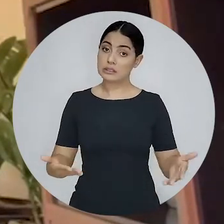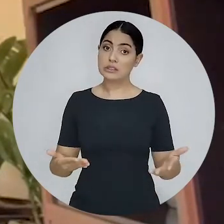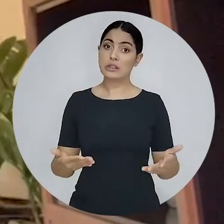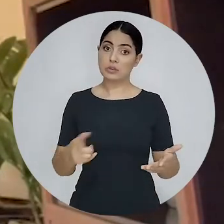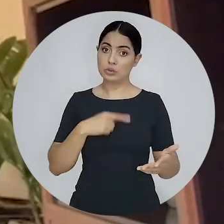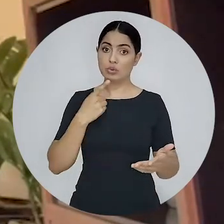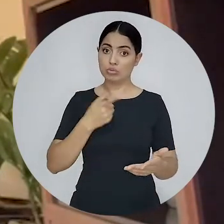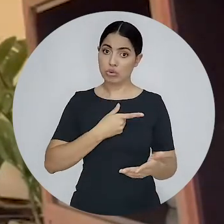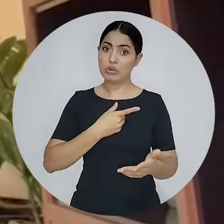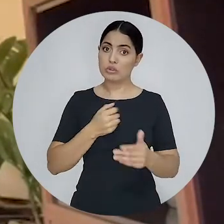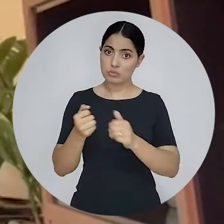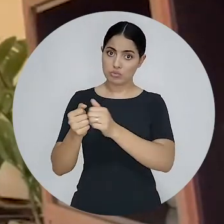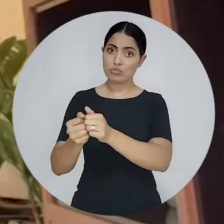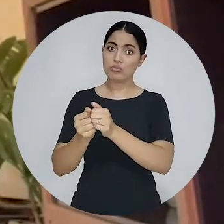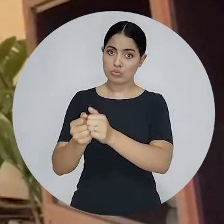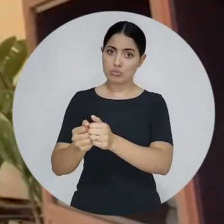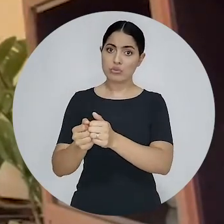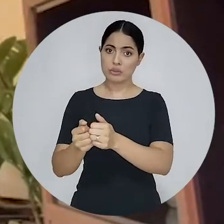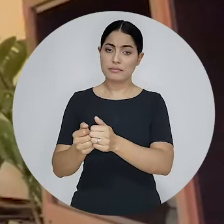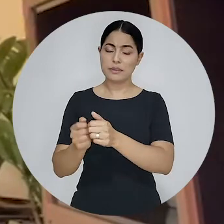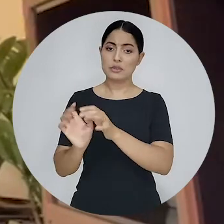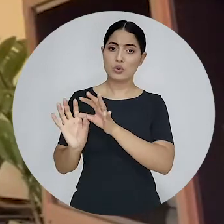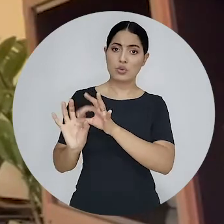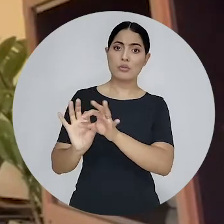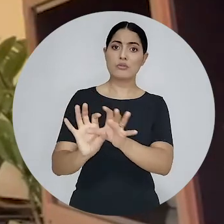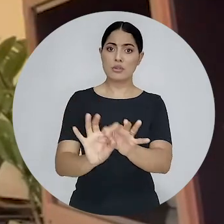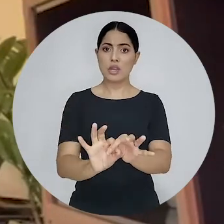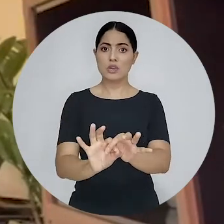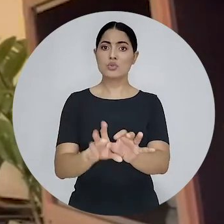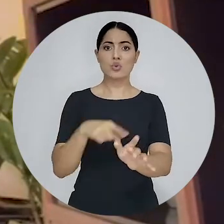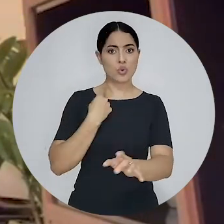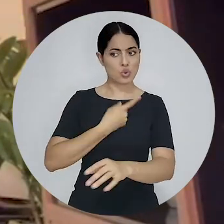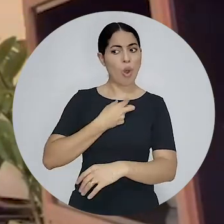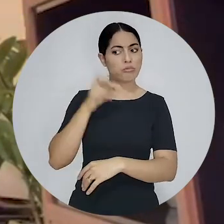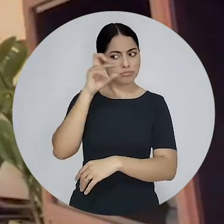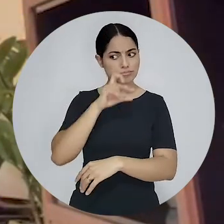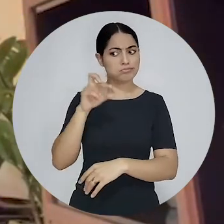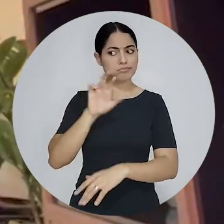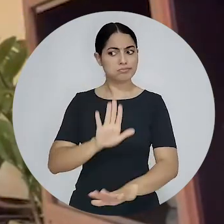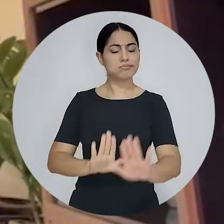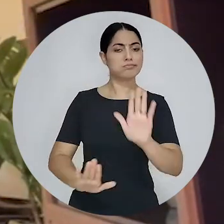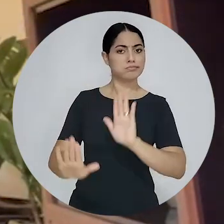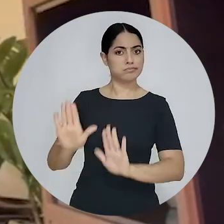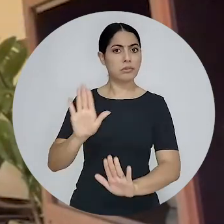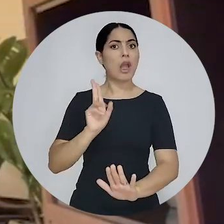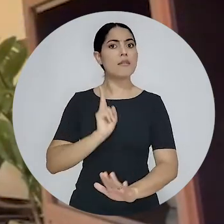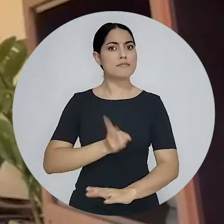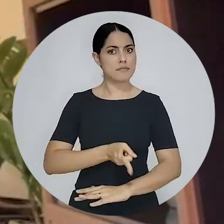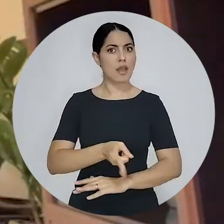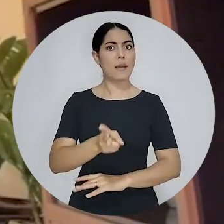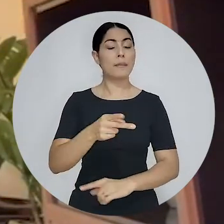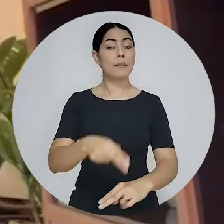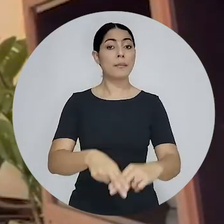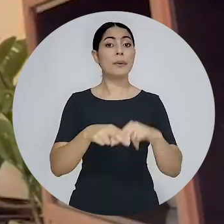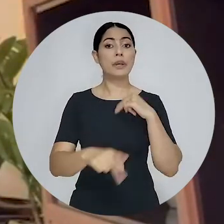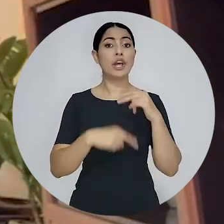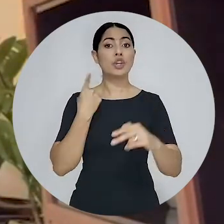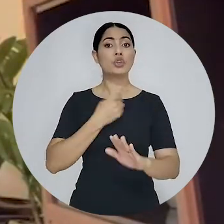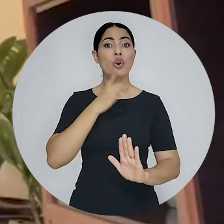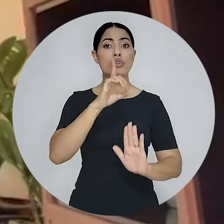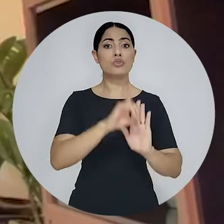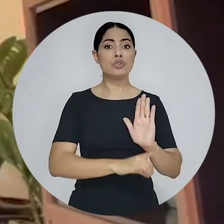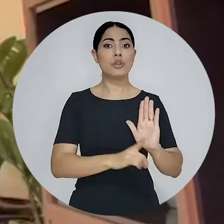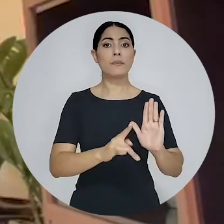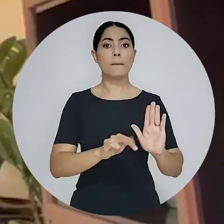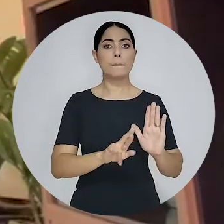Então, a OAB está sempre vigilante com relação à defesa das